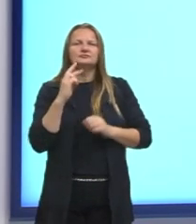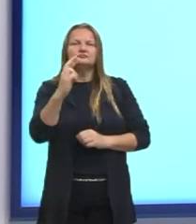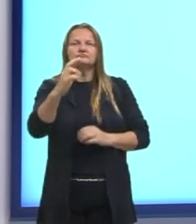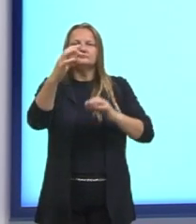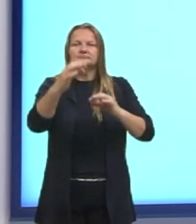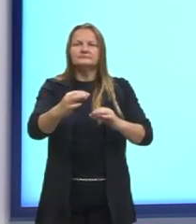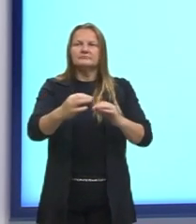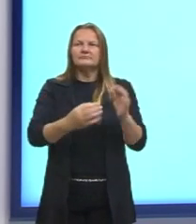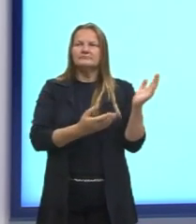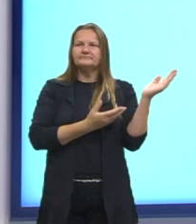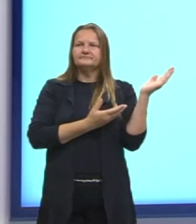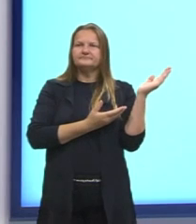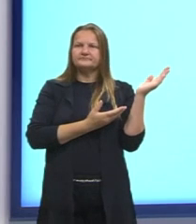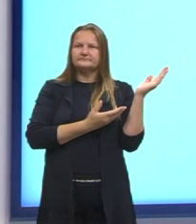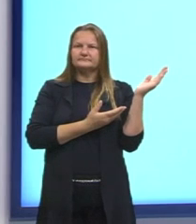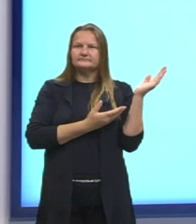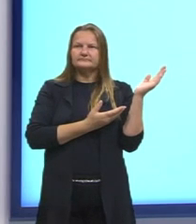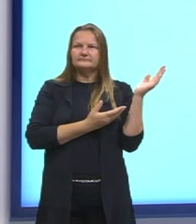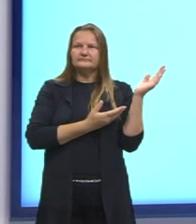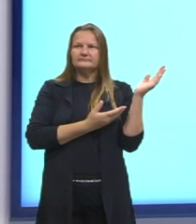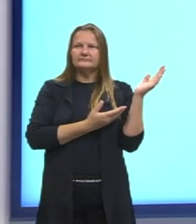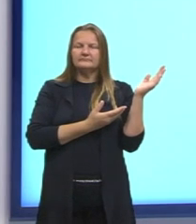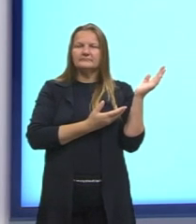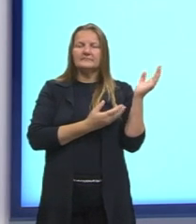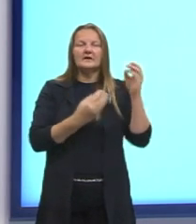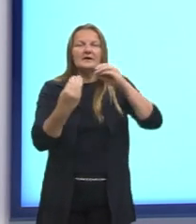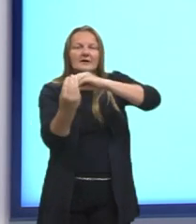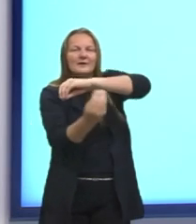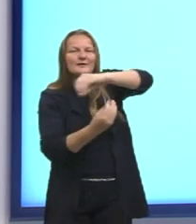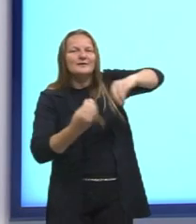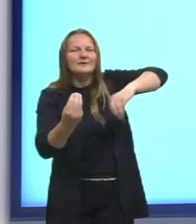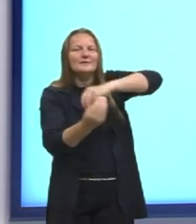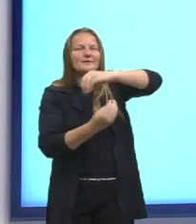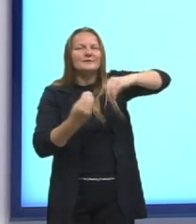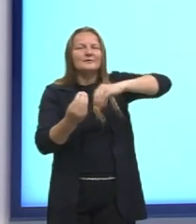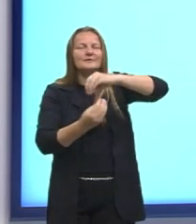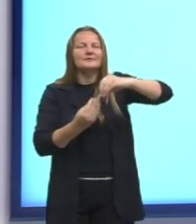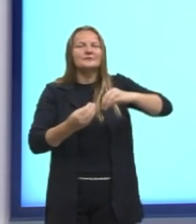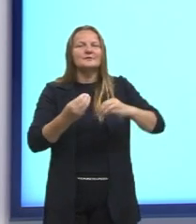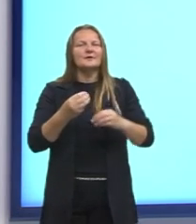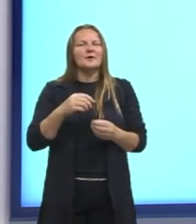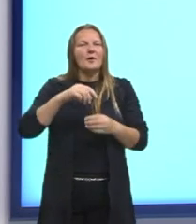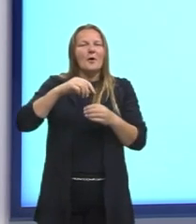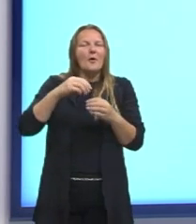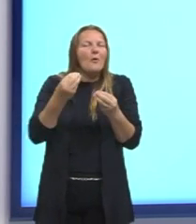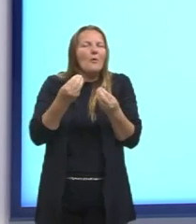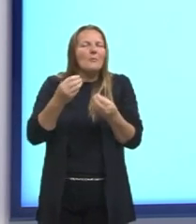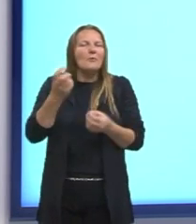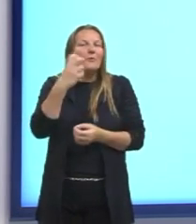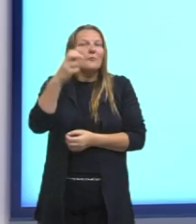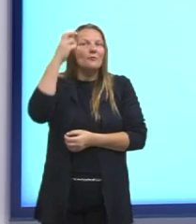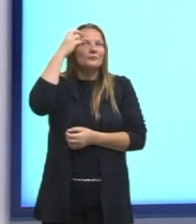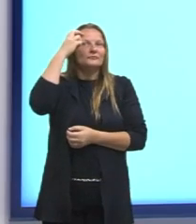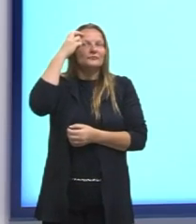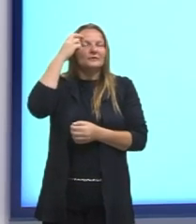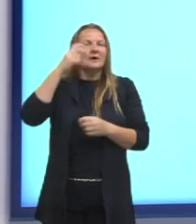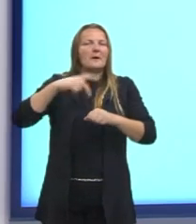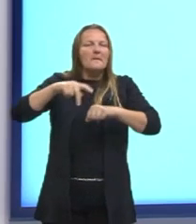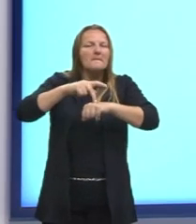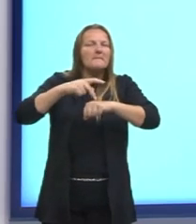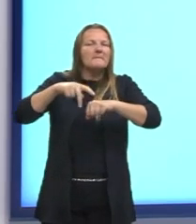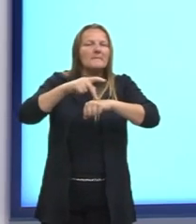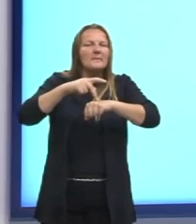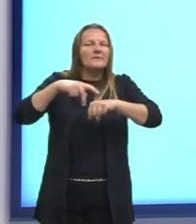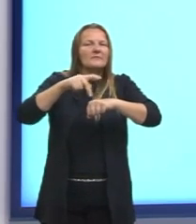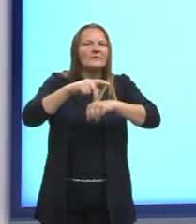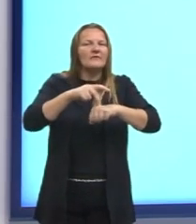questão? A riqueza da mistura cultural. Por que que eu sei que é a riqueza da mistura cultural? Porque eu tenho vários povos que são citados ao longo